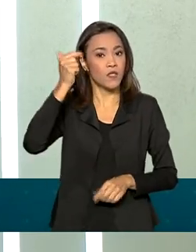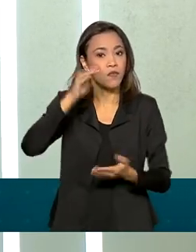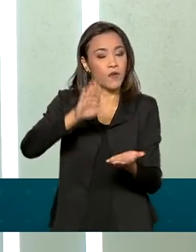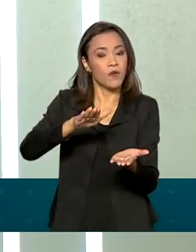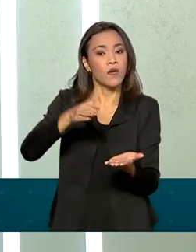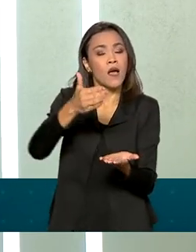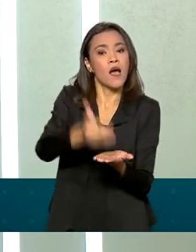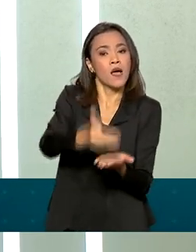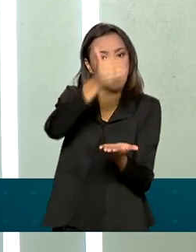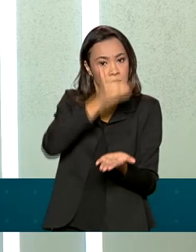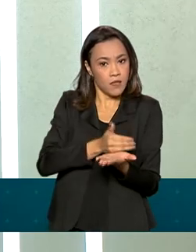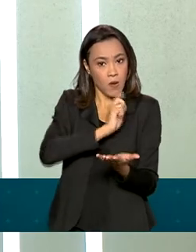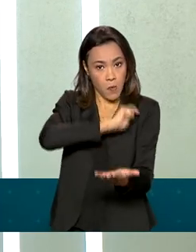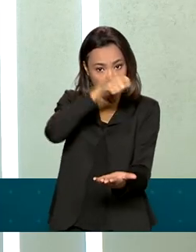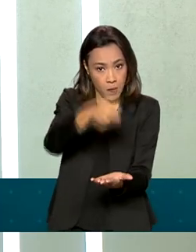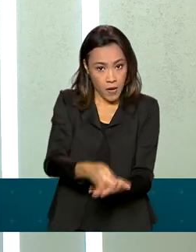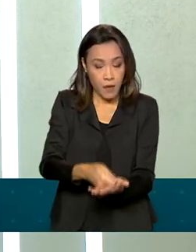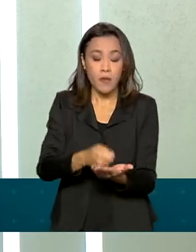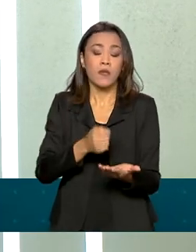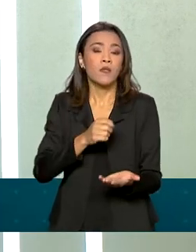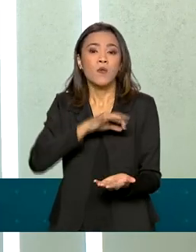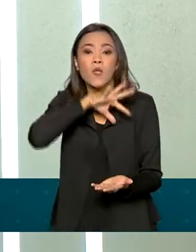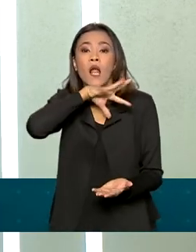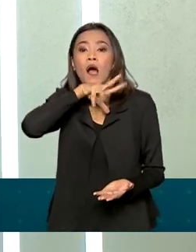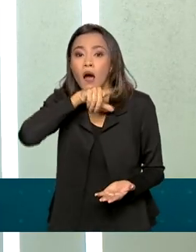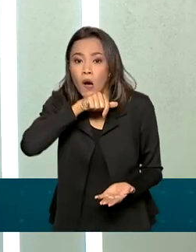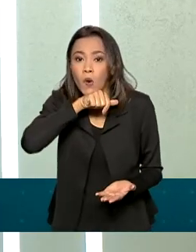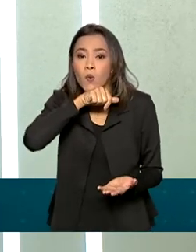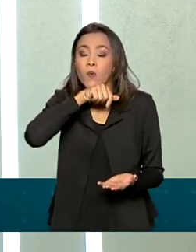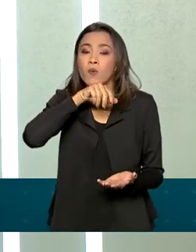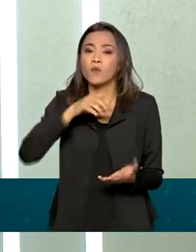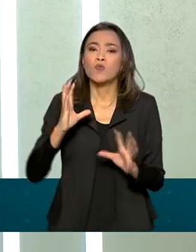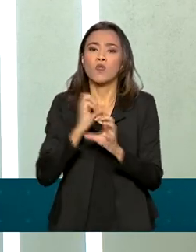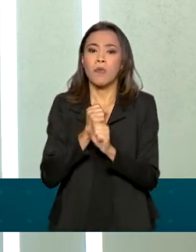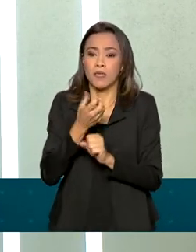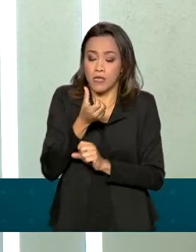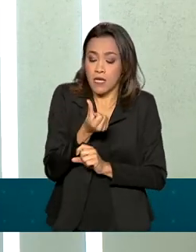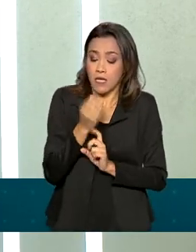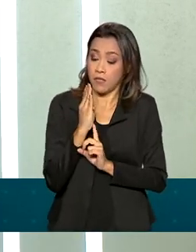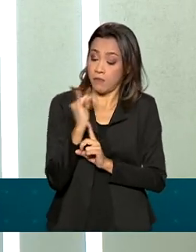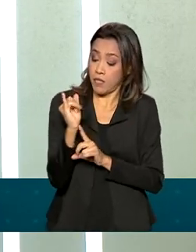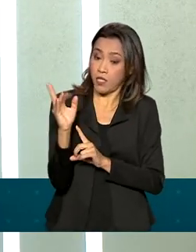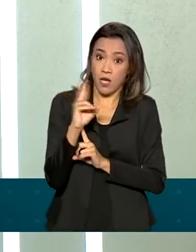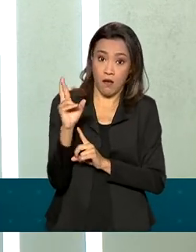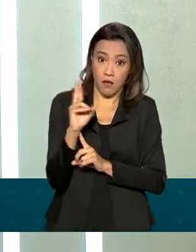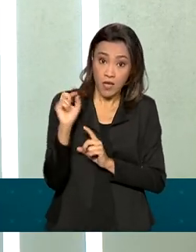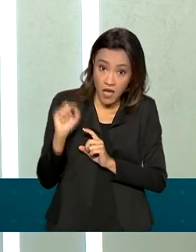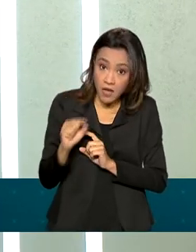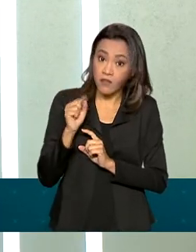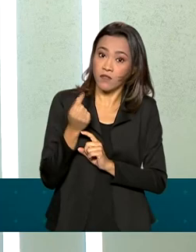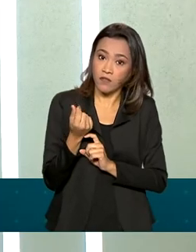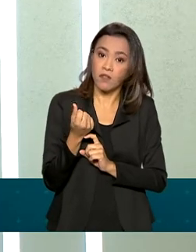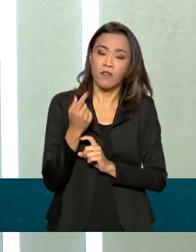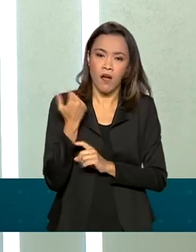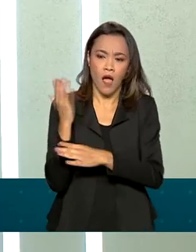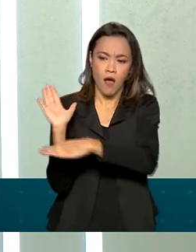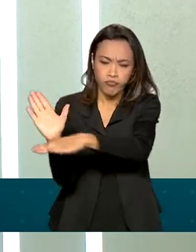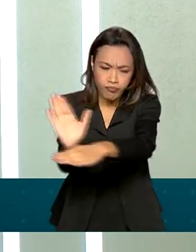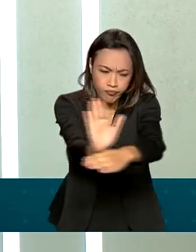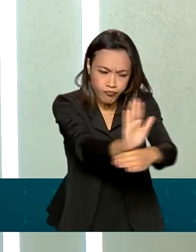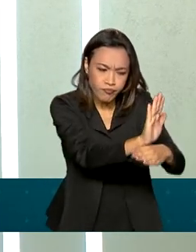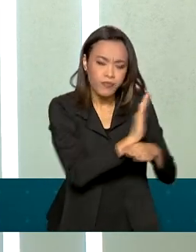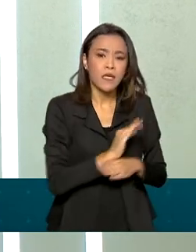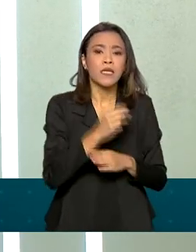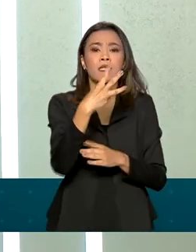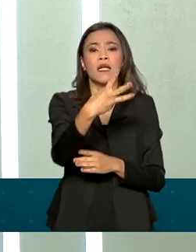restituição do imposto de renda no valor estimado em 6 bilhões de reais, que beneficiará algo em torno de 3 milhões